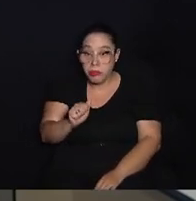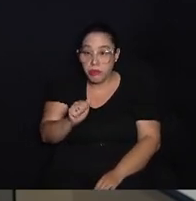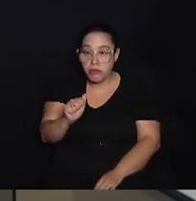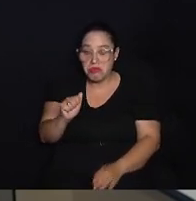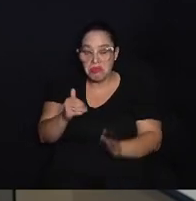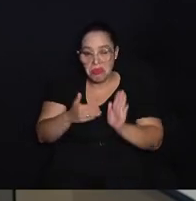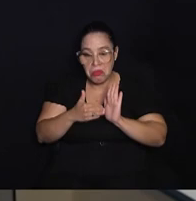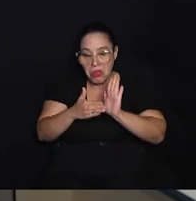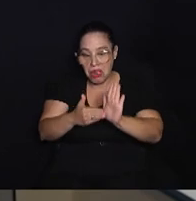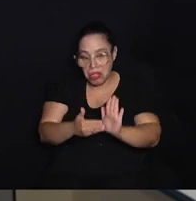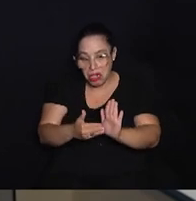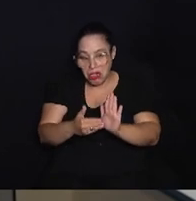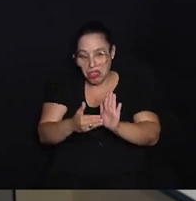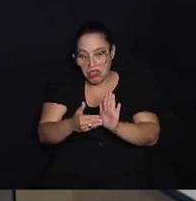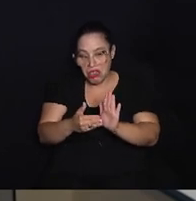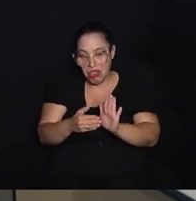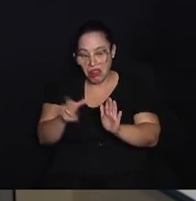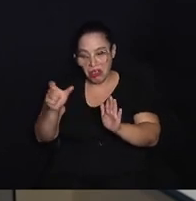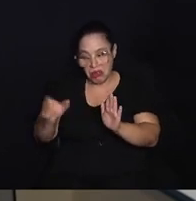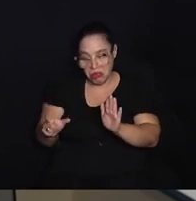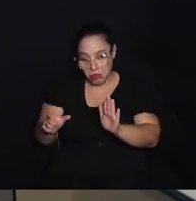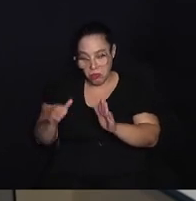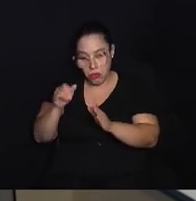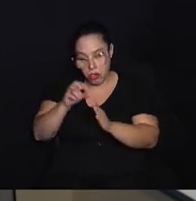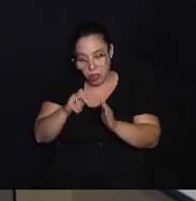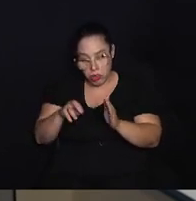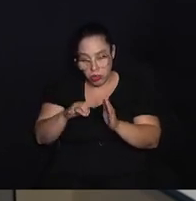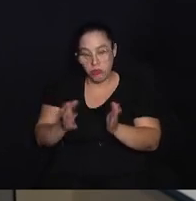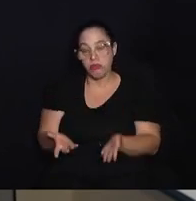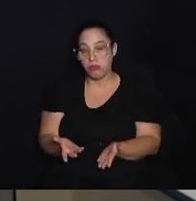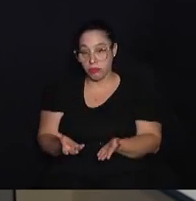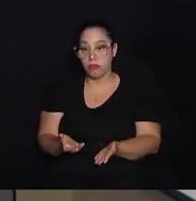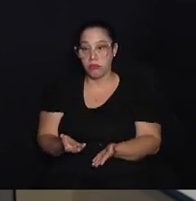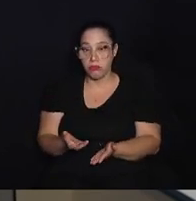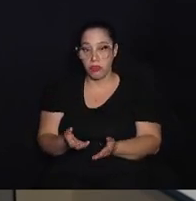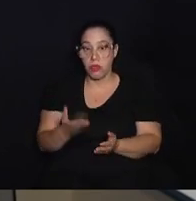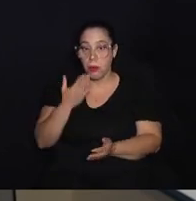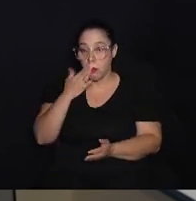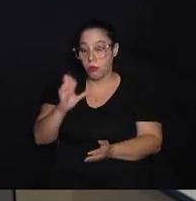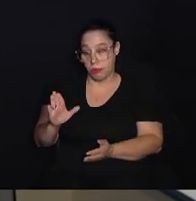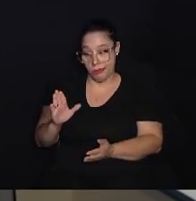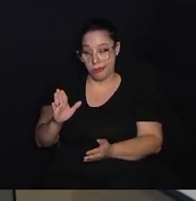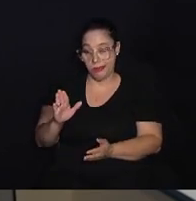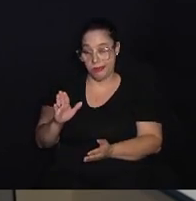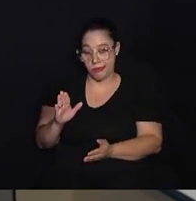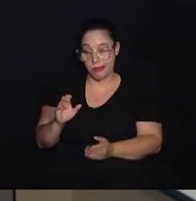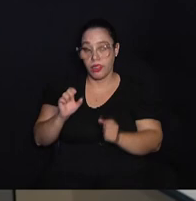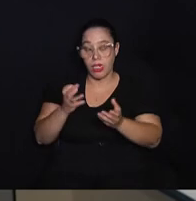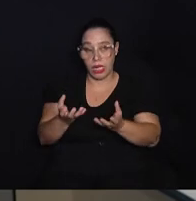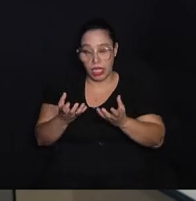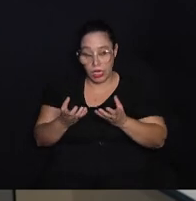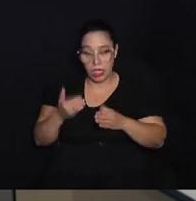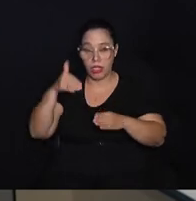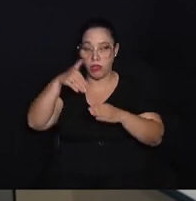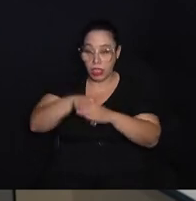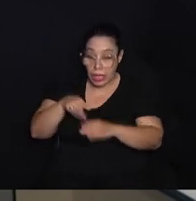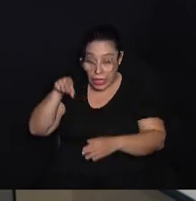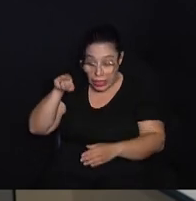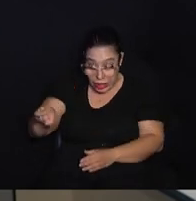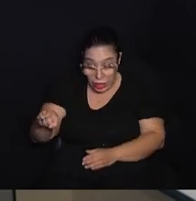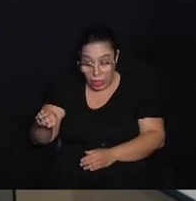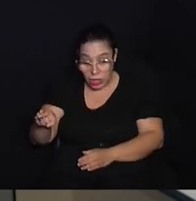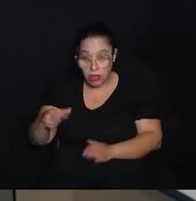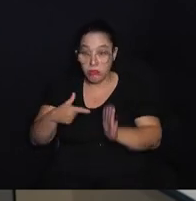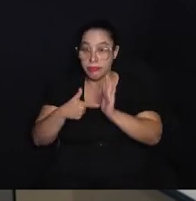candidato que ela digitou e pede-se a confirmação se ela quer realmente votar naquele candidato